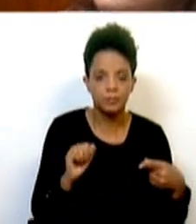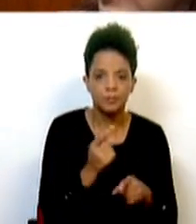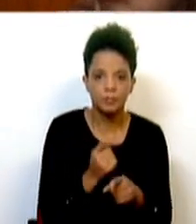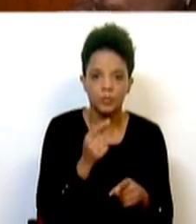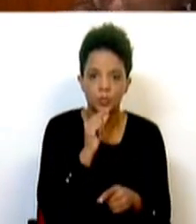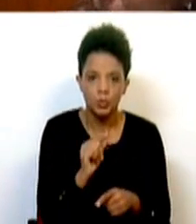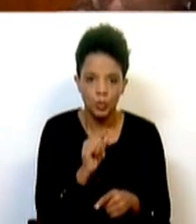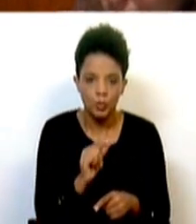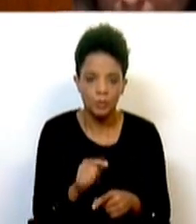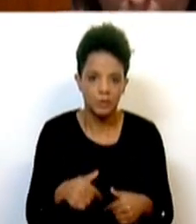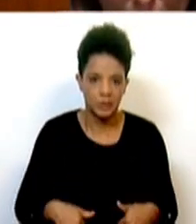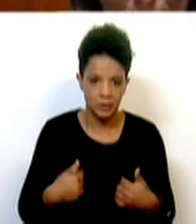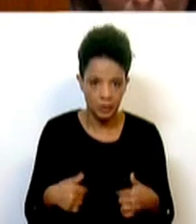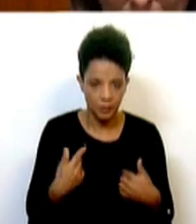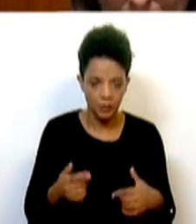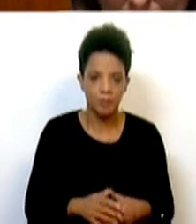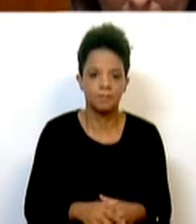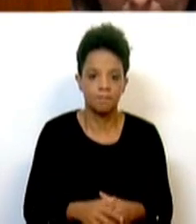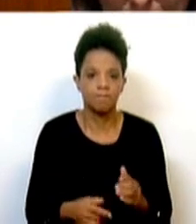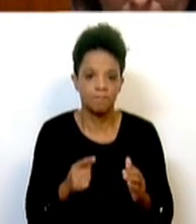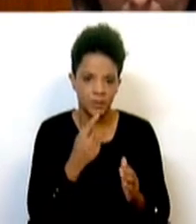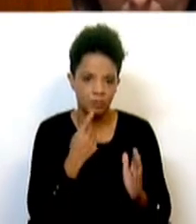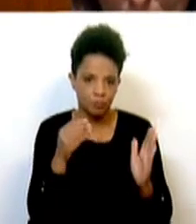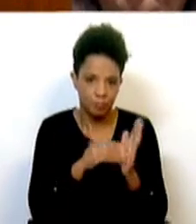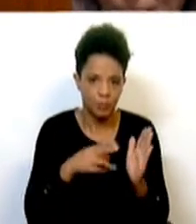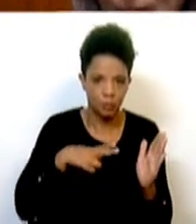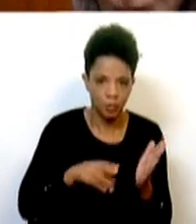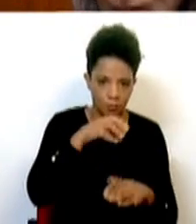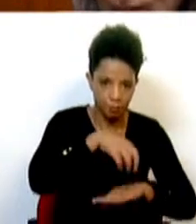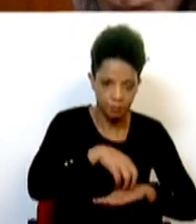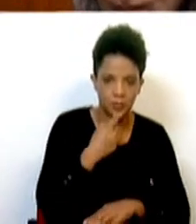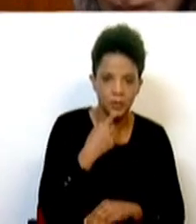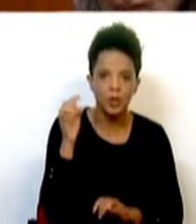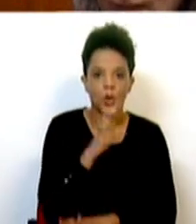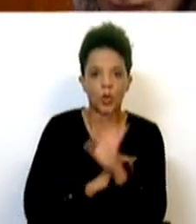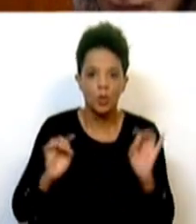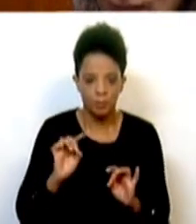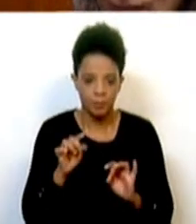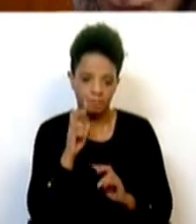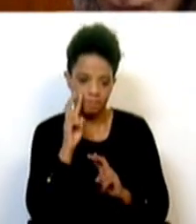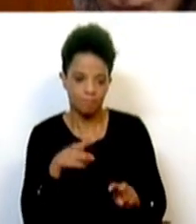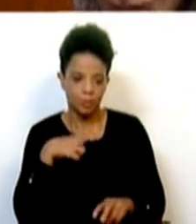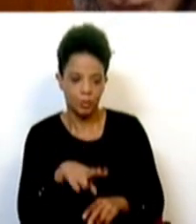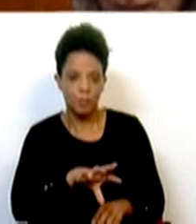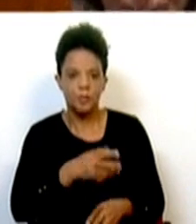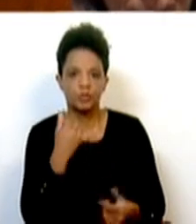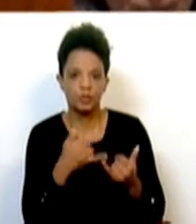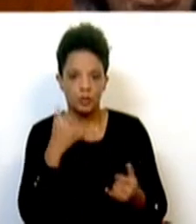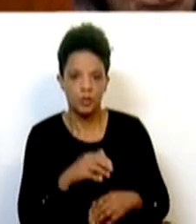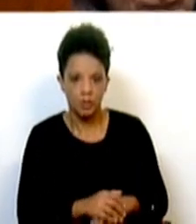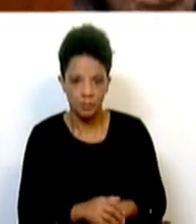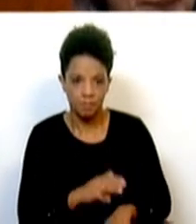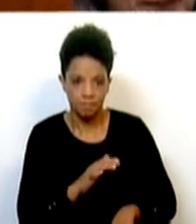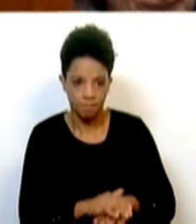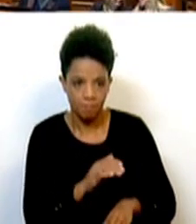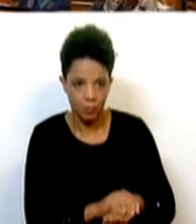desta iniciativa, se encontra sediada em Portugal. Ou seja, a Europa reconhece Portugal como um país digital. E é neste